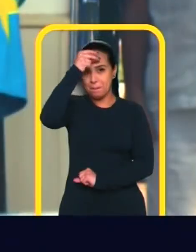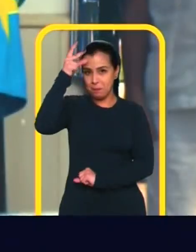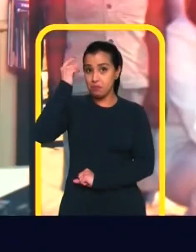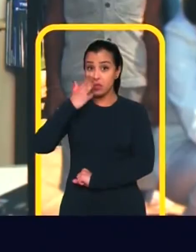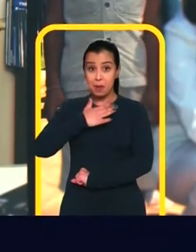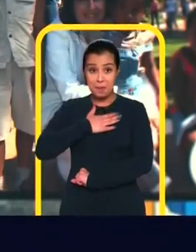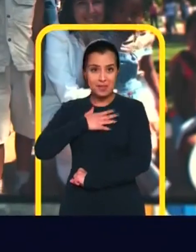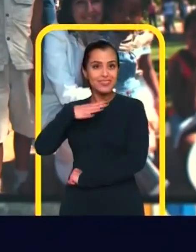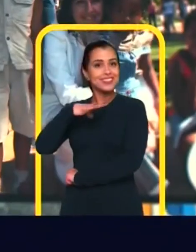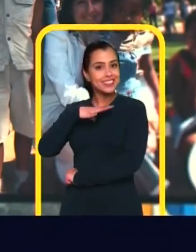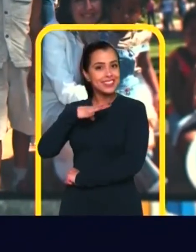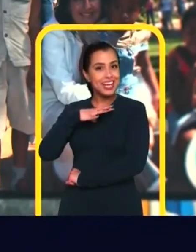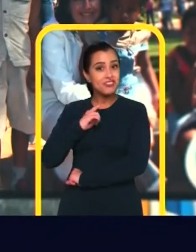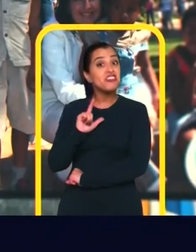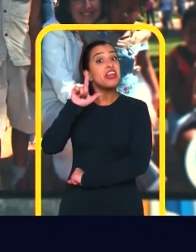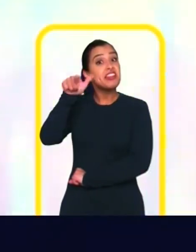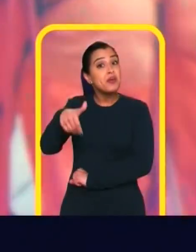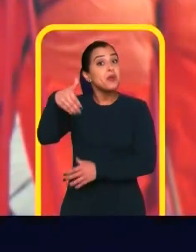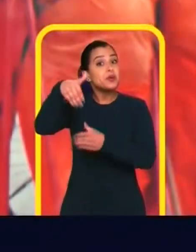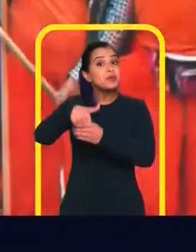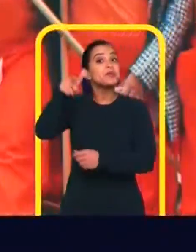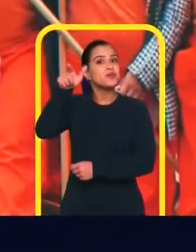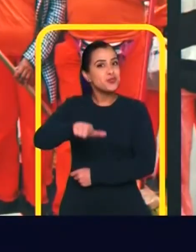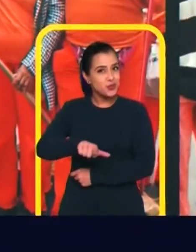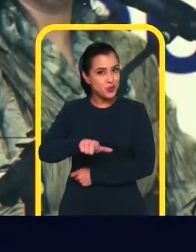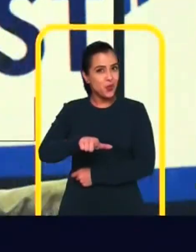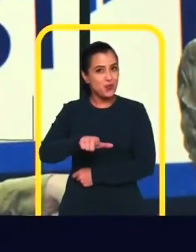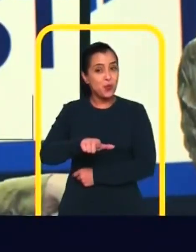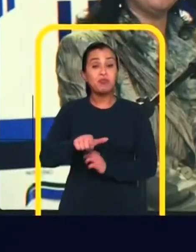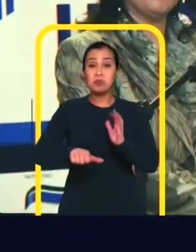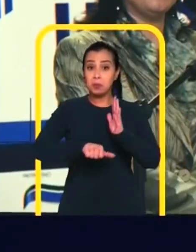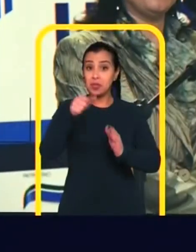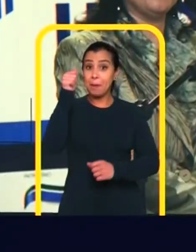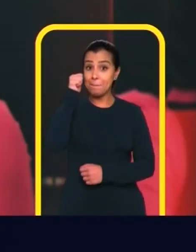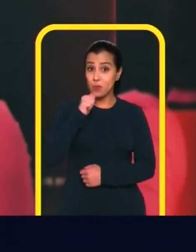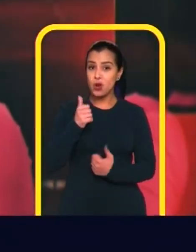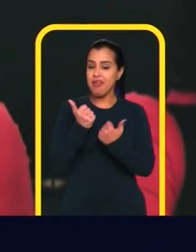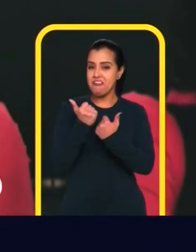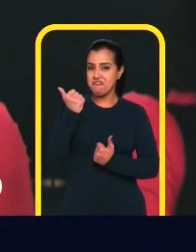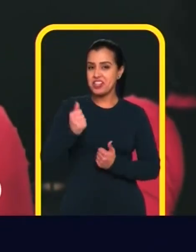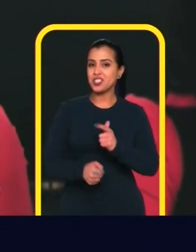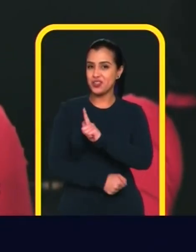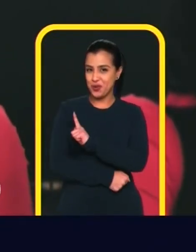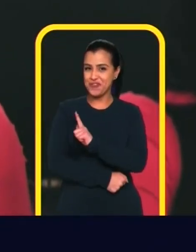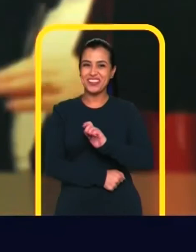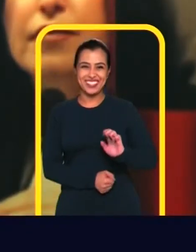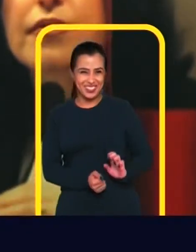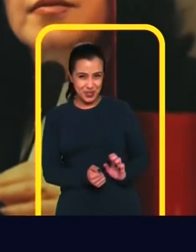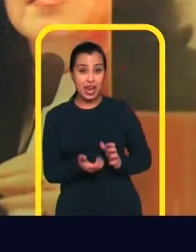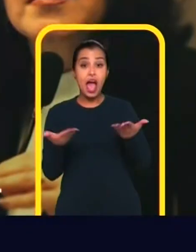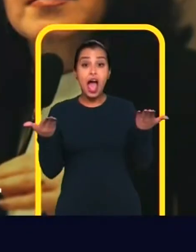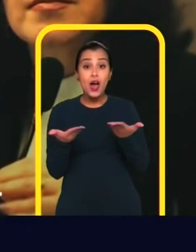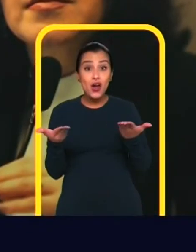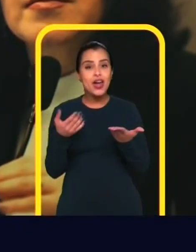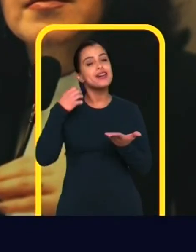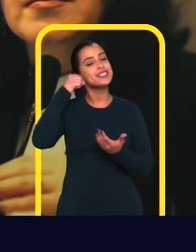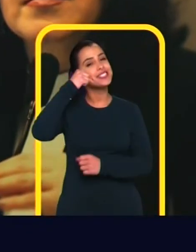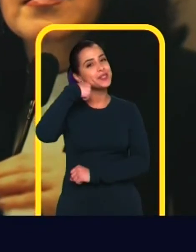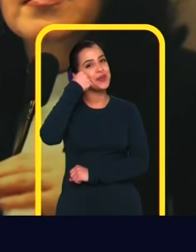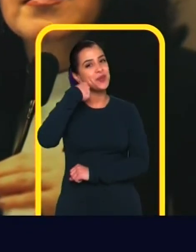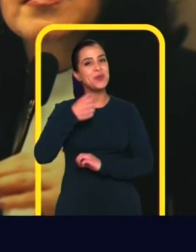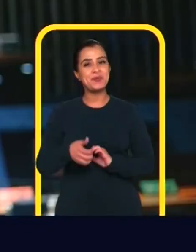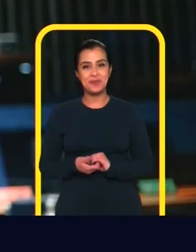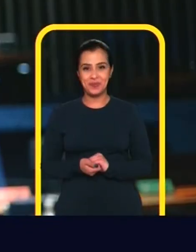de minha cidade natal Fui reeleita Fui a primeira mulher ex-governadora do meu estado E agora sou senadora da